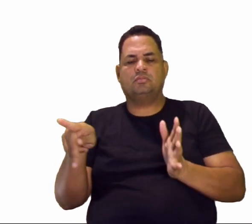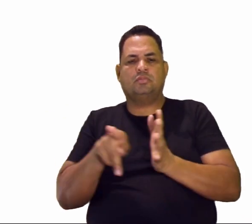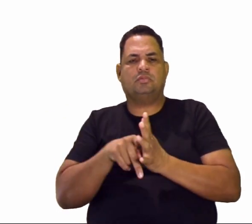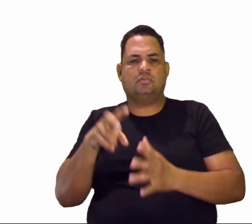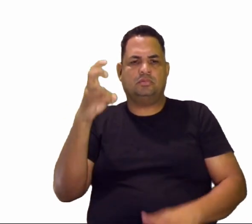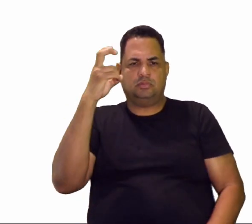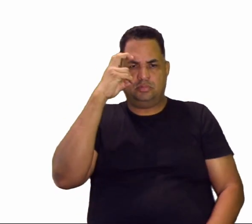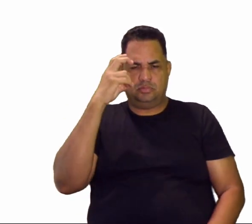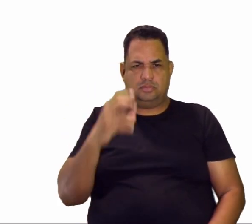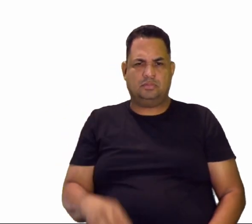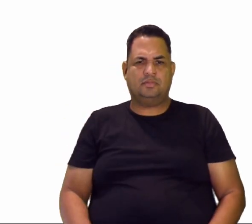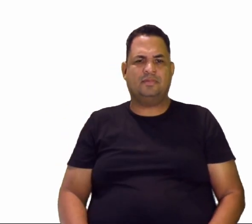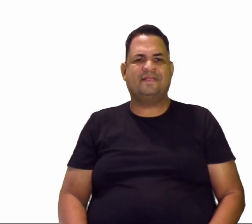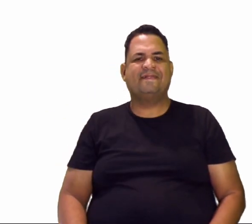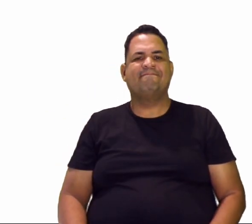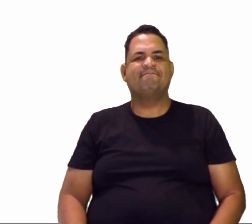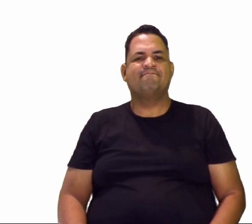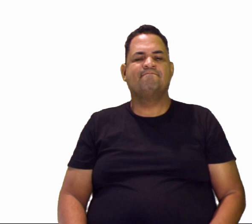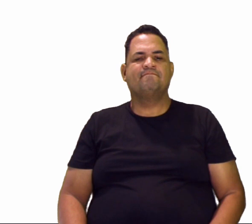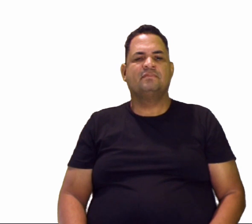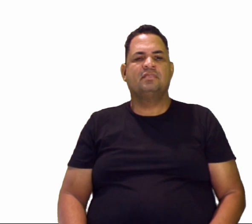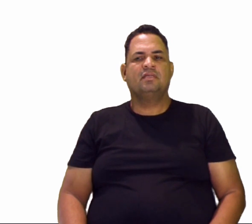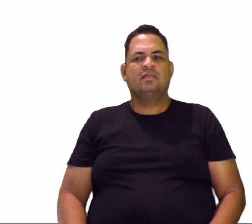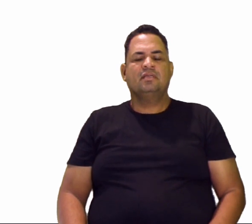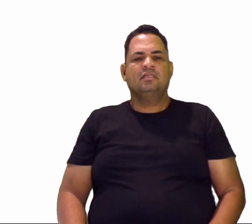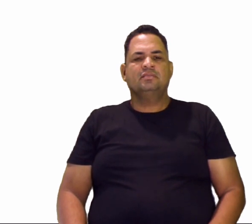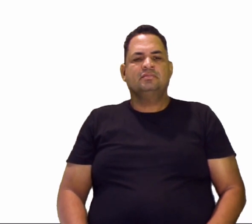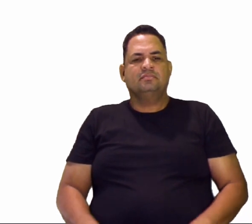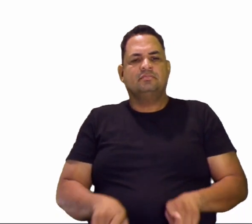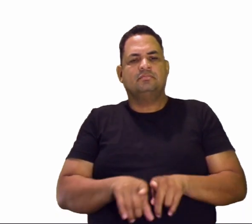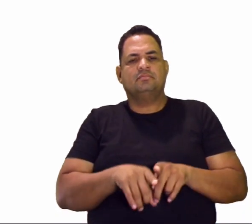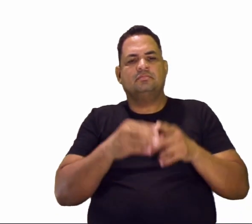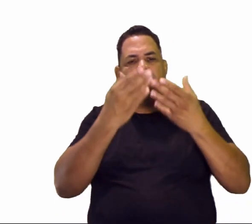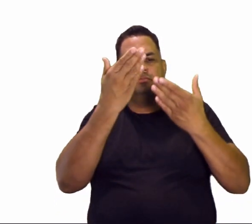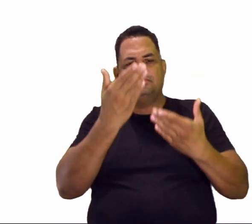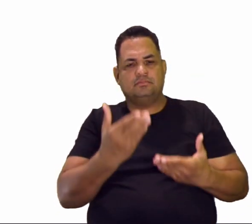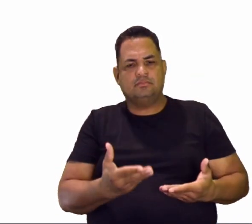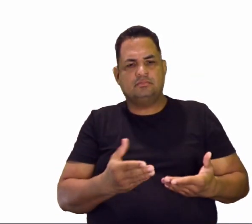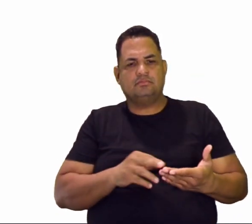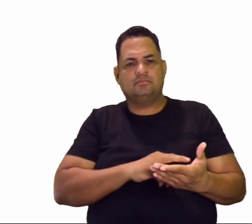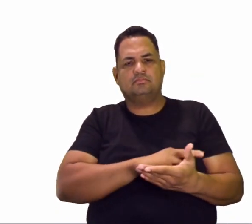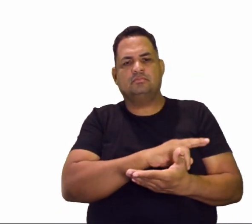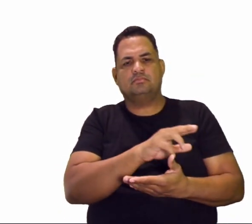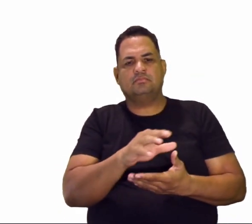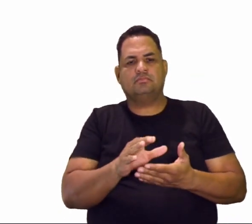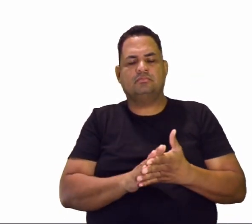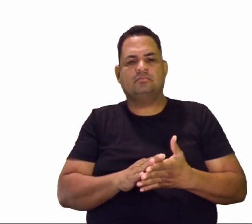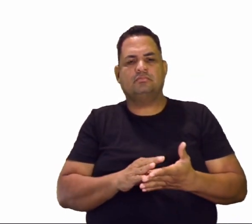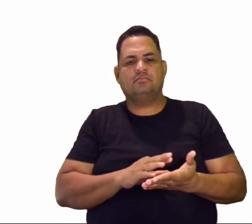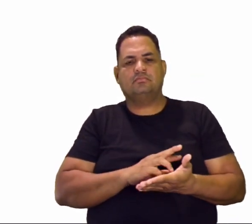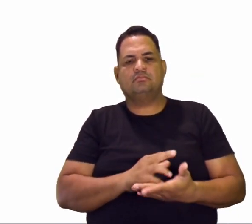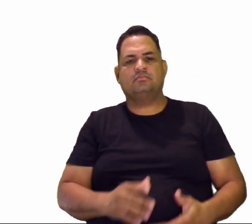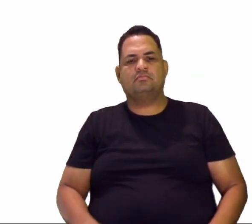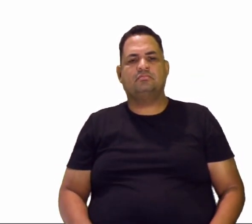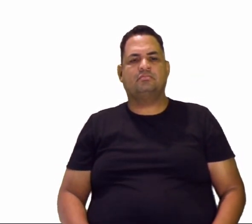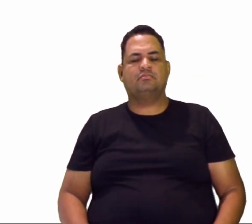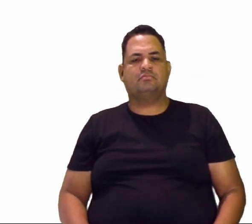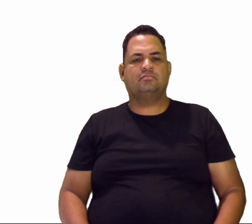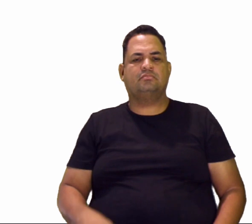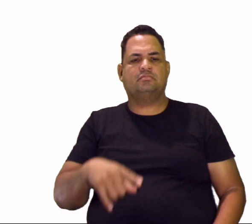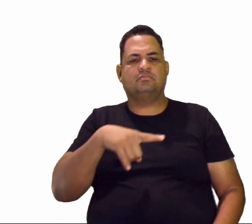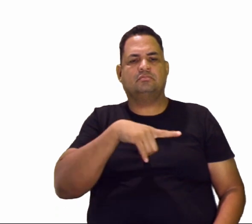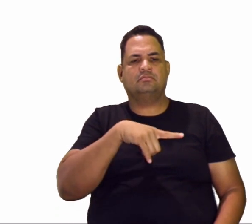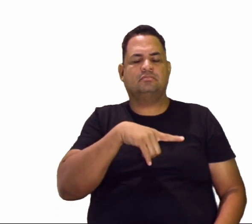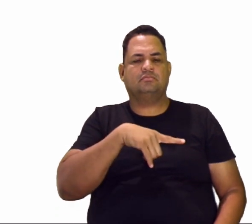cultura, né? Então, a cultura, ela traz aí essas formas múltiplas e plurais, né? Tem